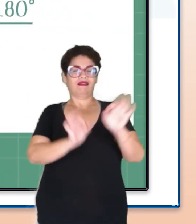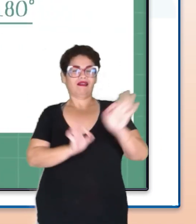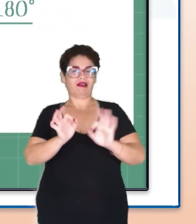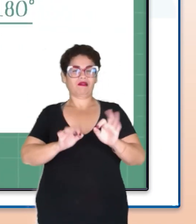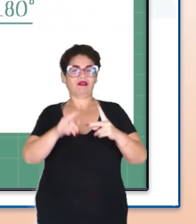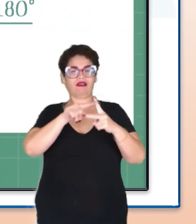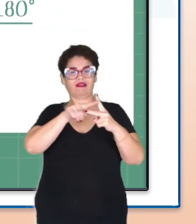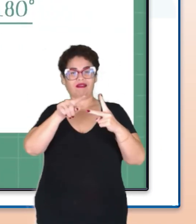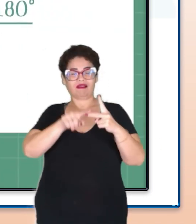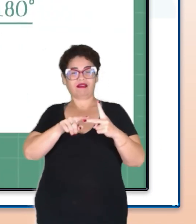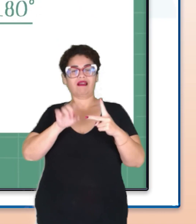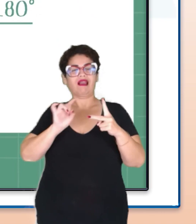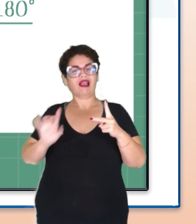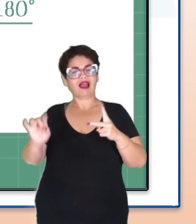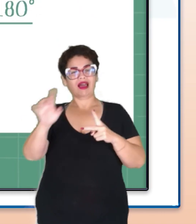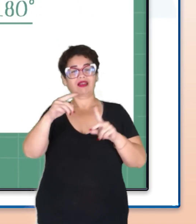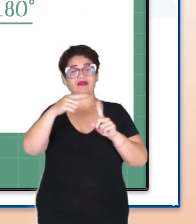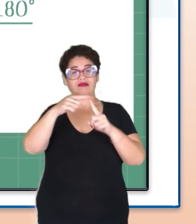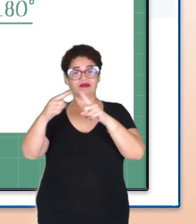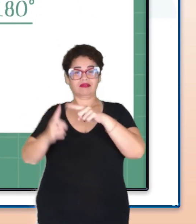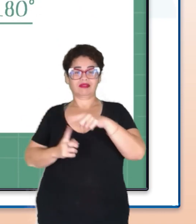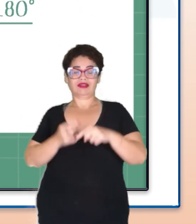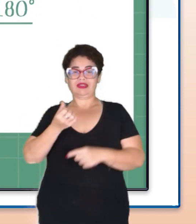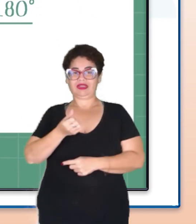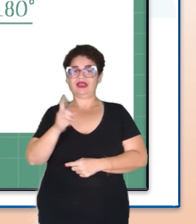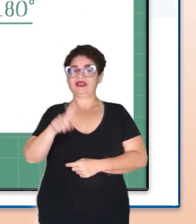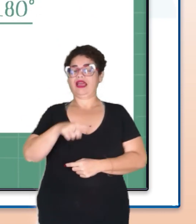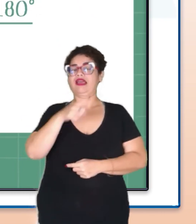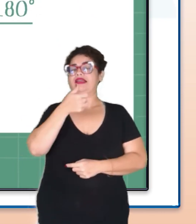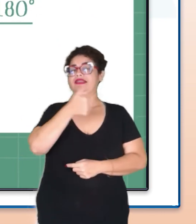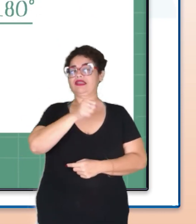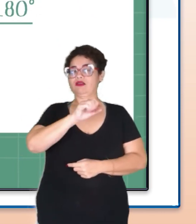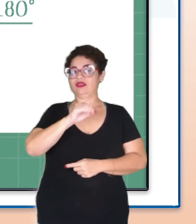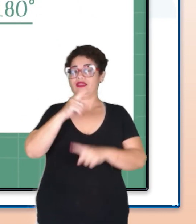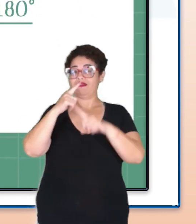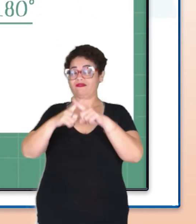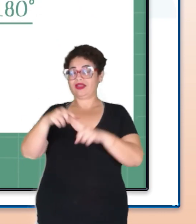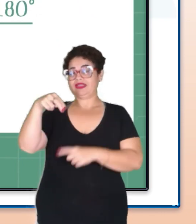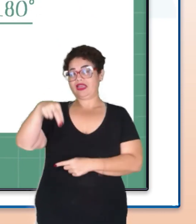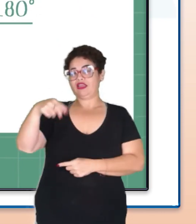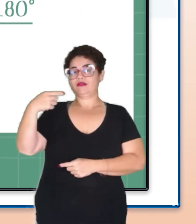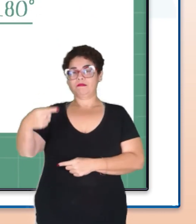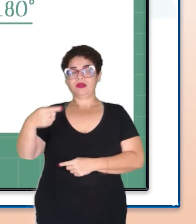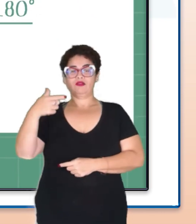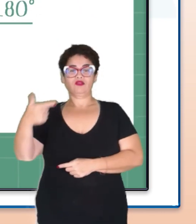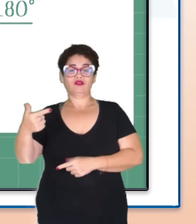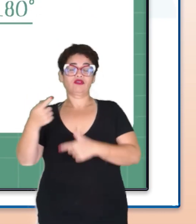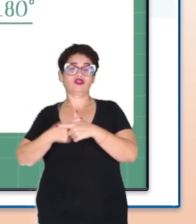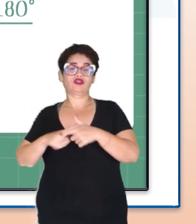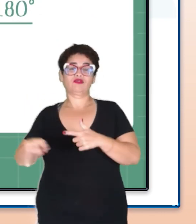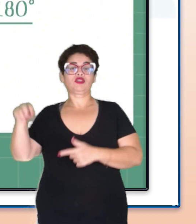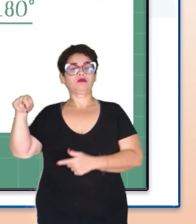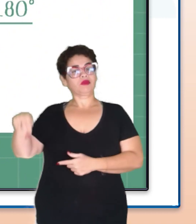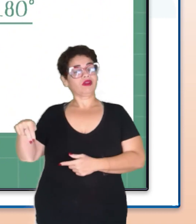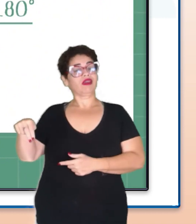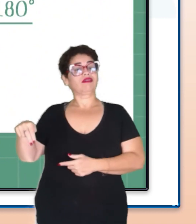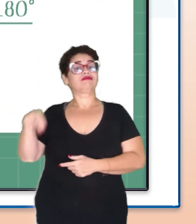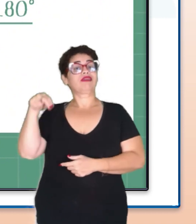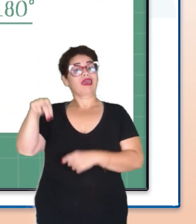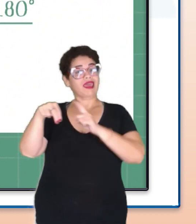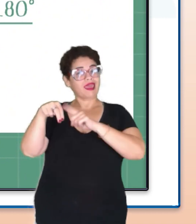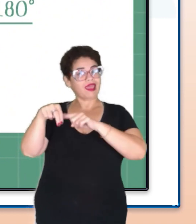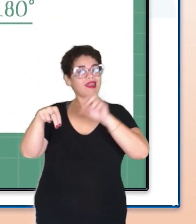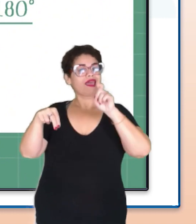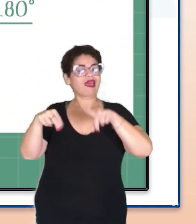interno em um hexágono regular, usamos a fórmula 180 vezes n menos 2 dividido por n, onde